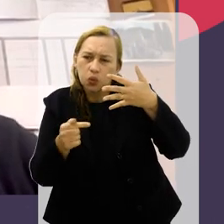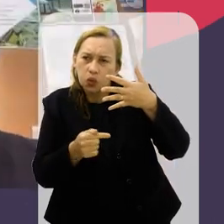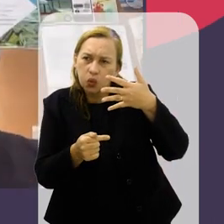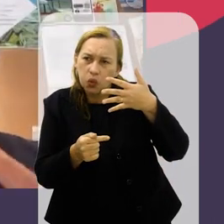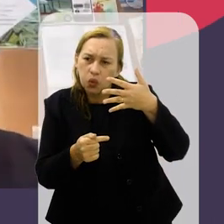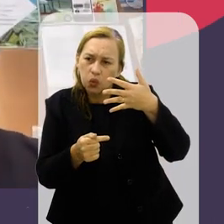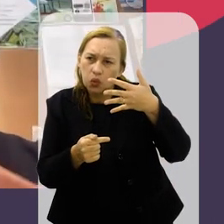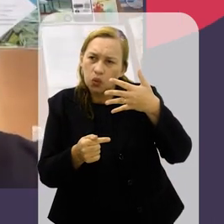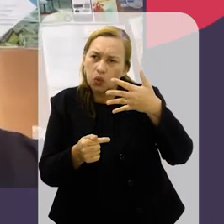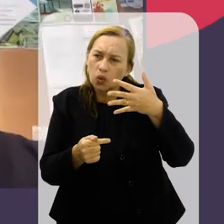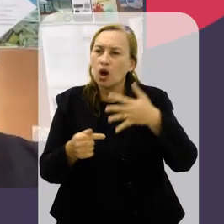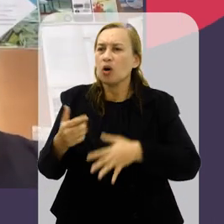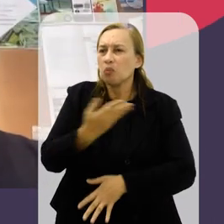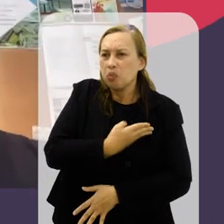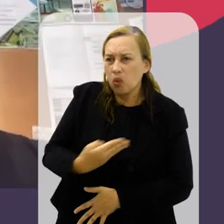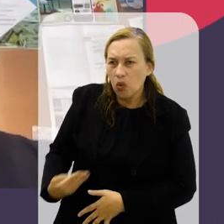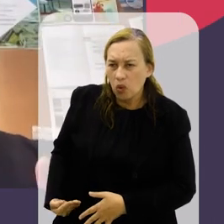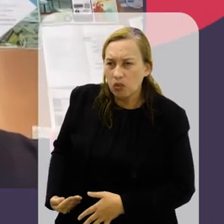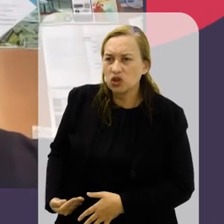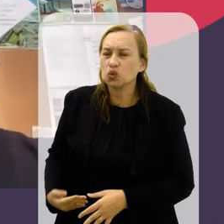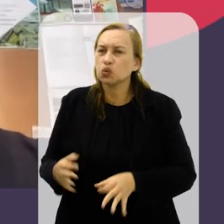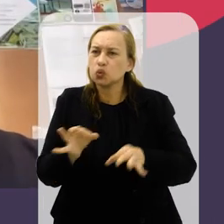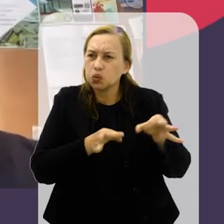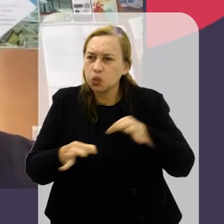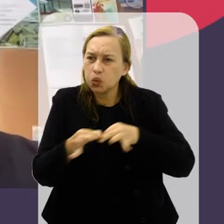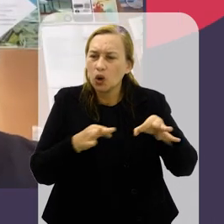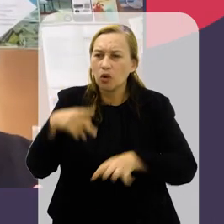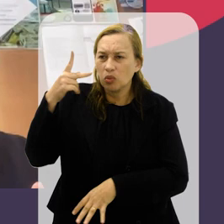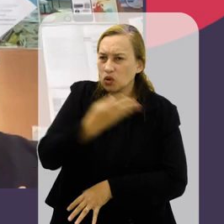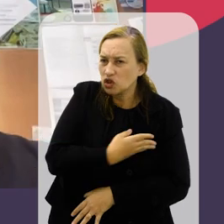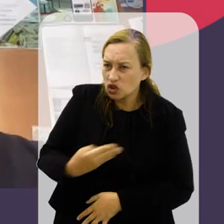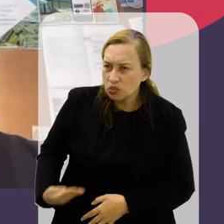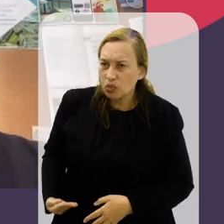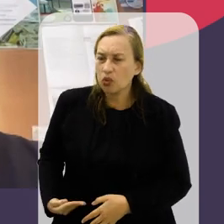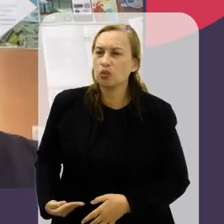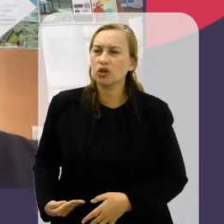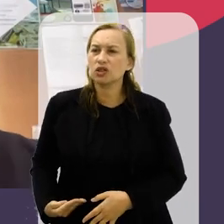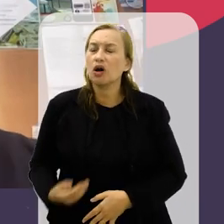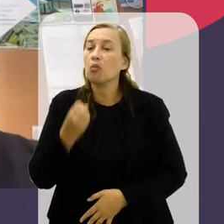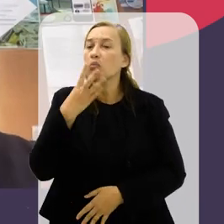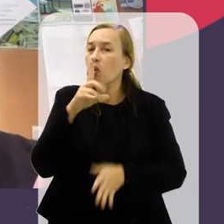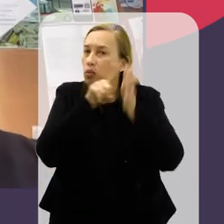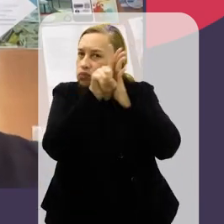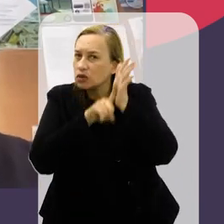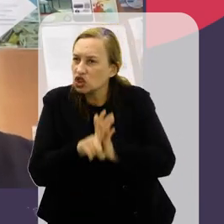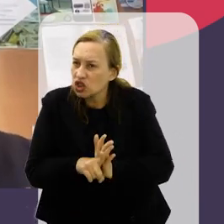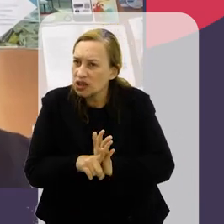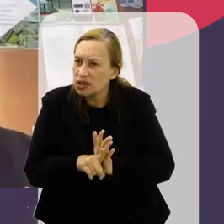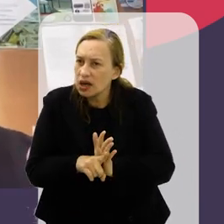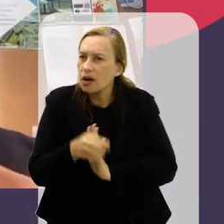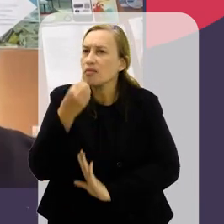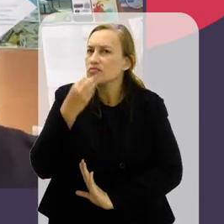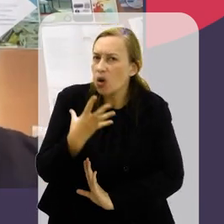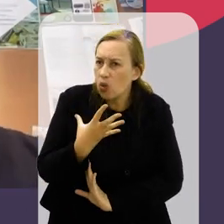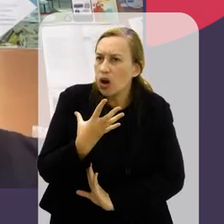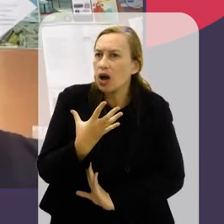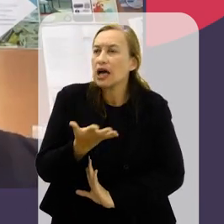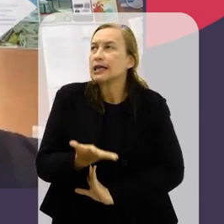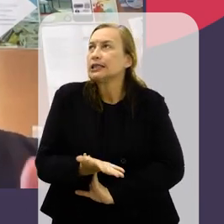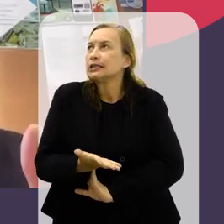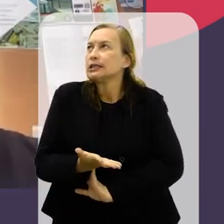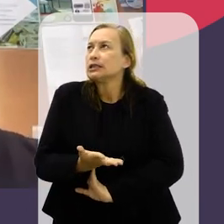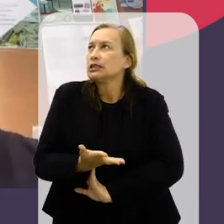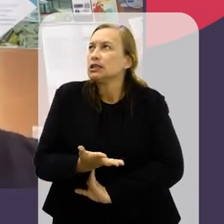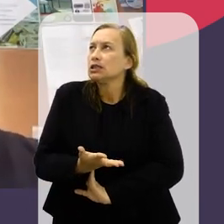ou seja, pautar decisões públicas, decisões de programas, de políticas públicas, em boa